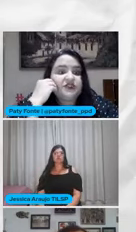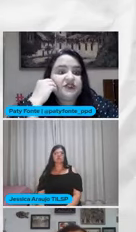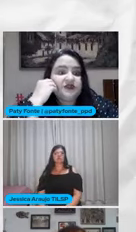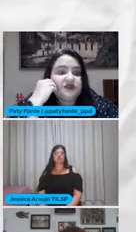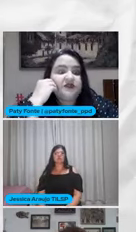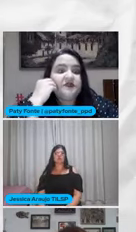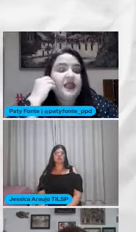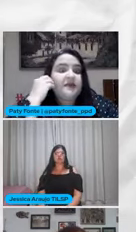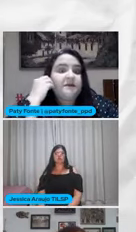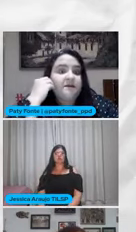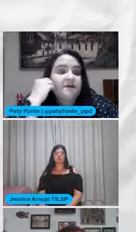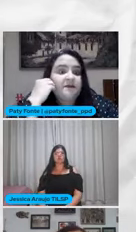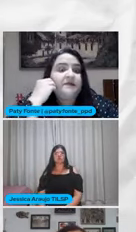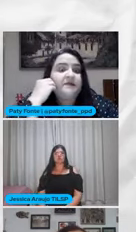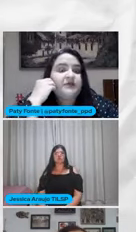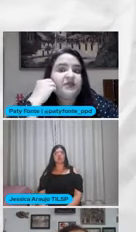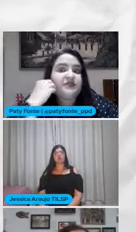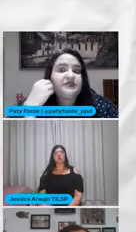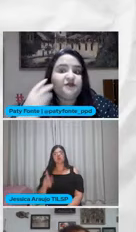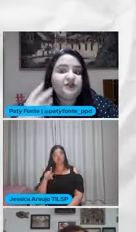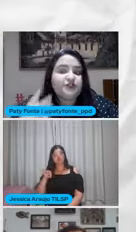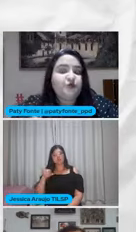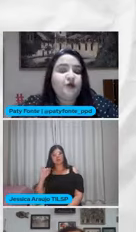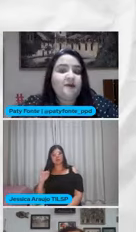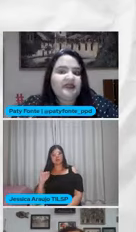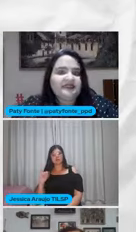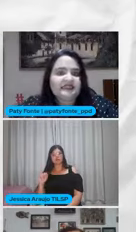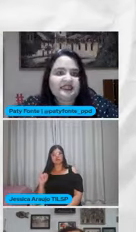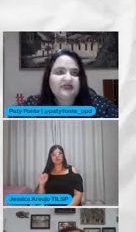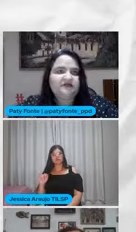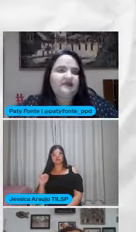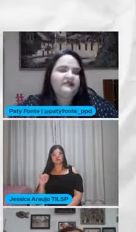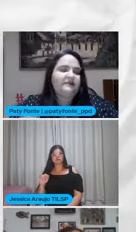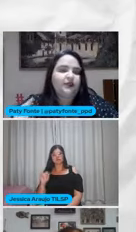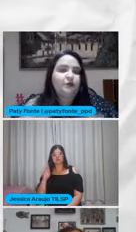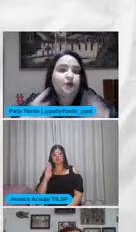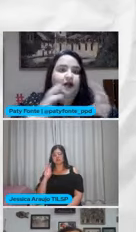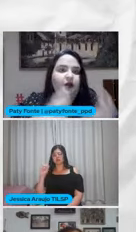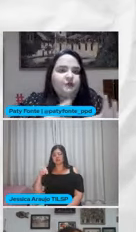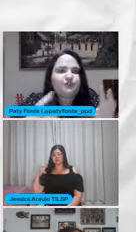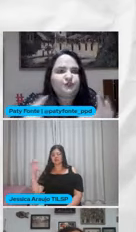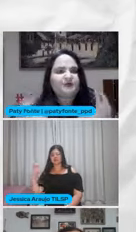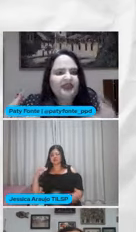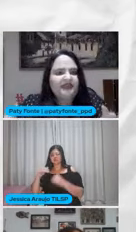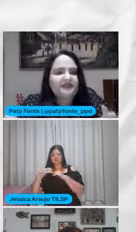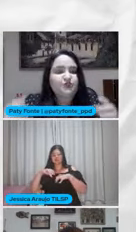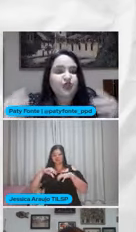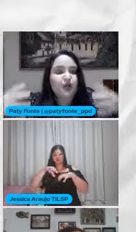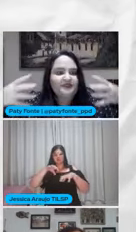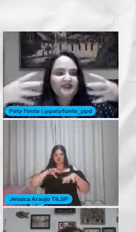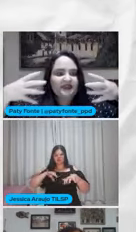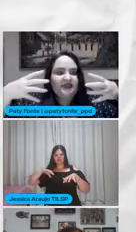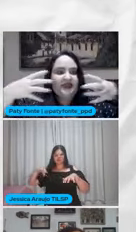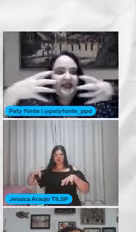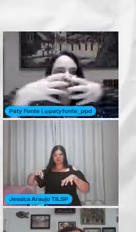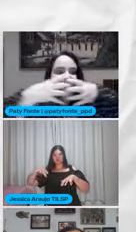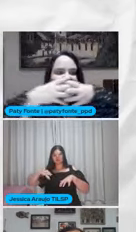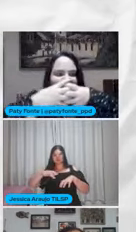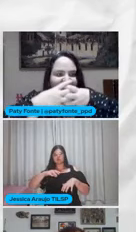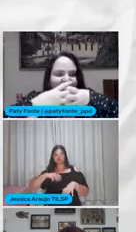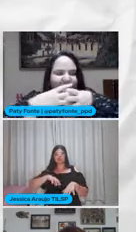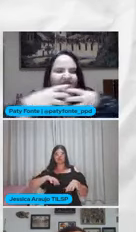folhinha Da matemática, Pathy? Mesmo na educação infantil Com a BNCC Que vem separando Por campos De experiências Os campos se